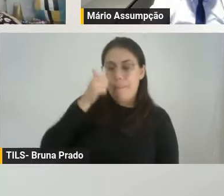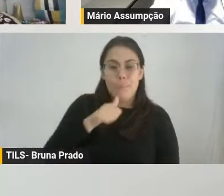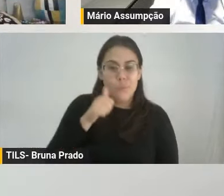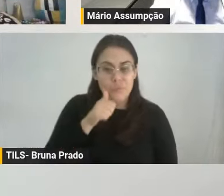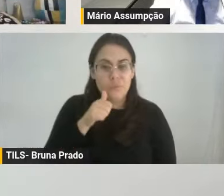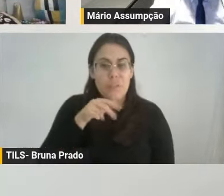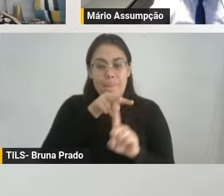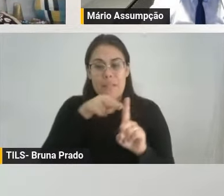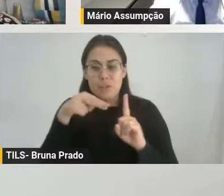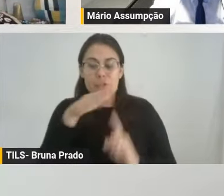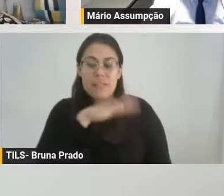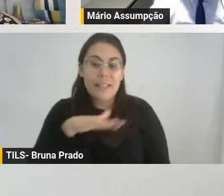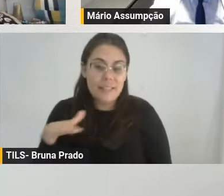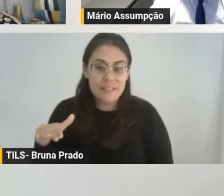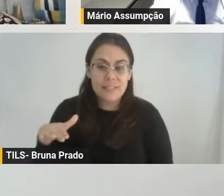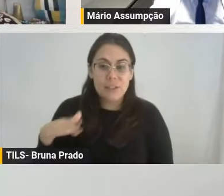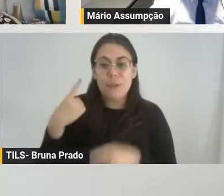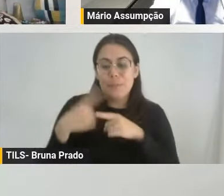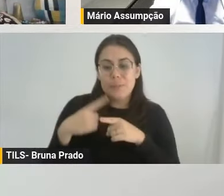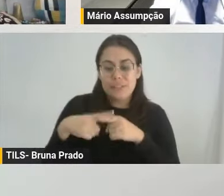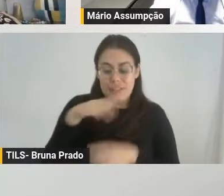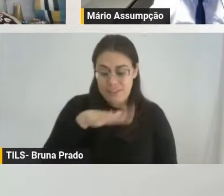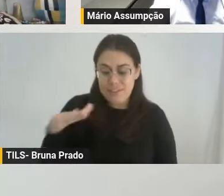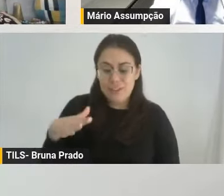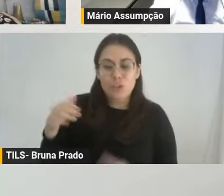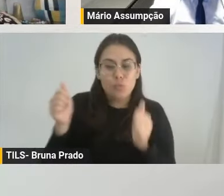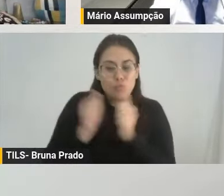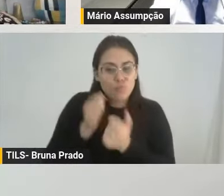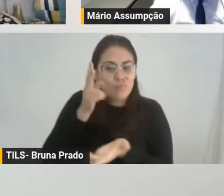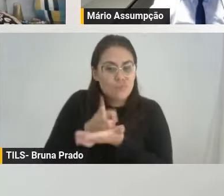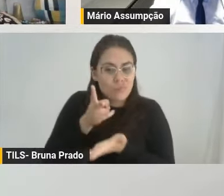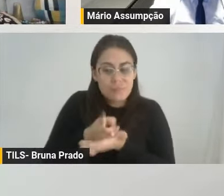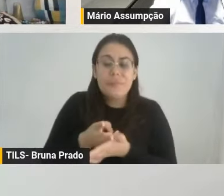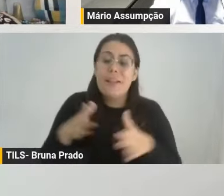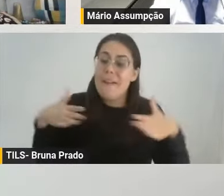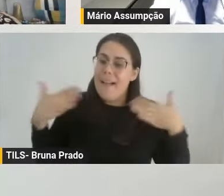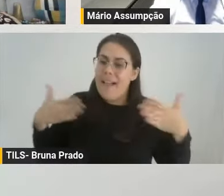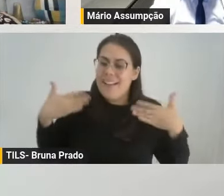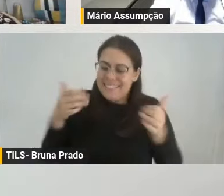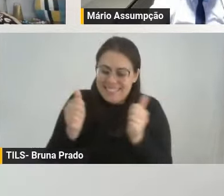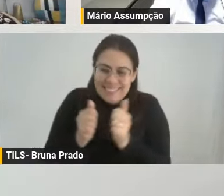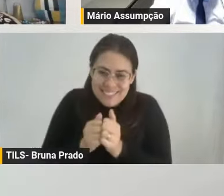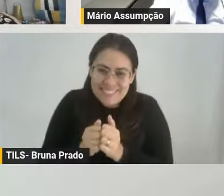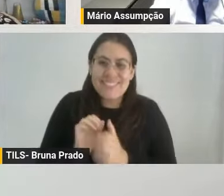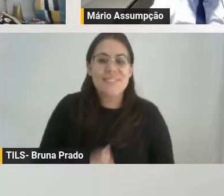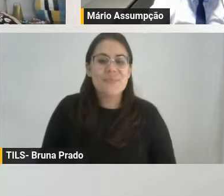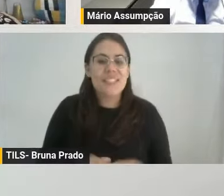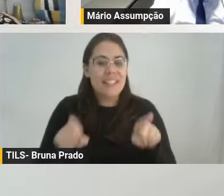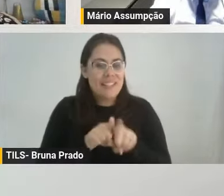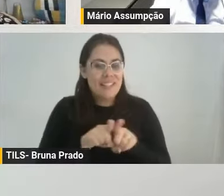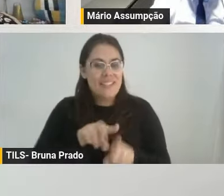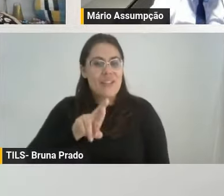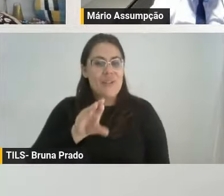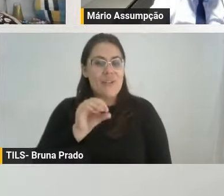criança, né, que a criança está conosco nas unidades escolares, então, para nós é uma alegria tê-lo aqui, bem como a Rosângela Babinska, que é a nossa